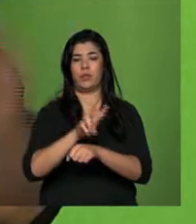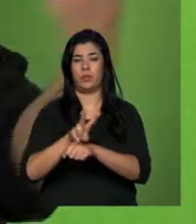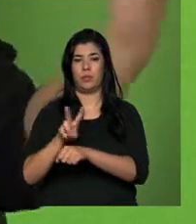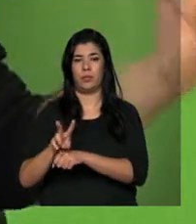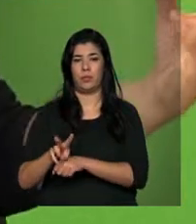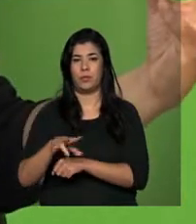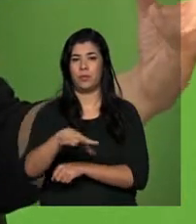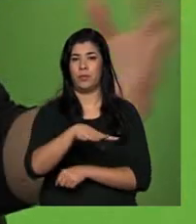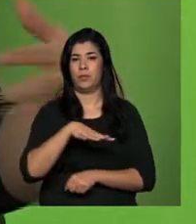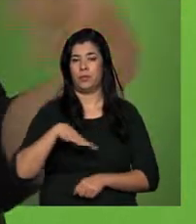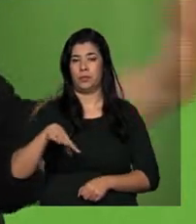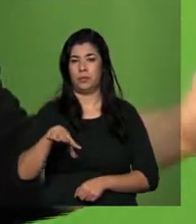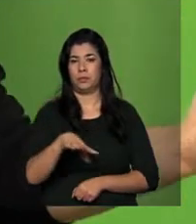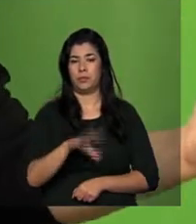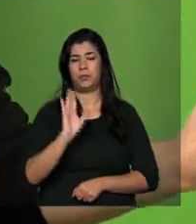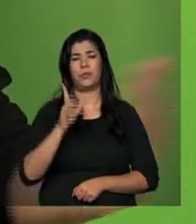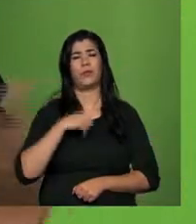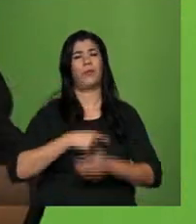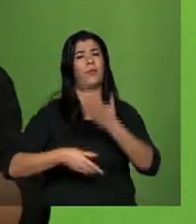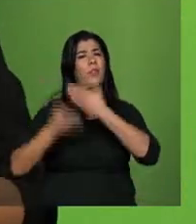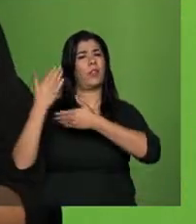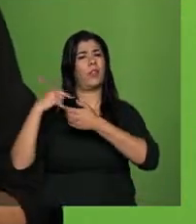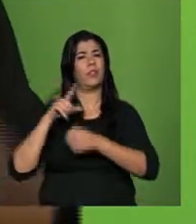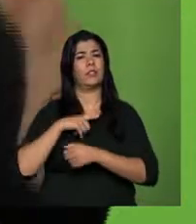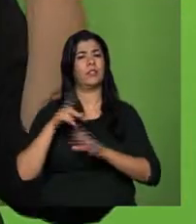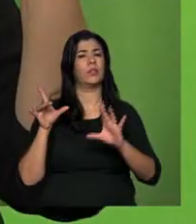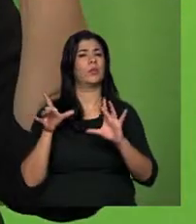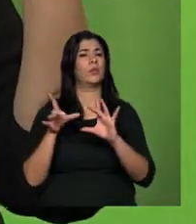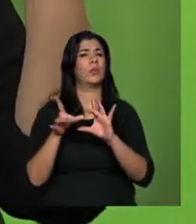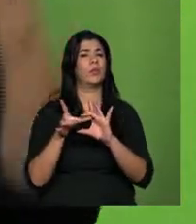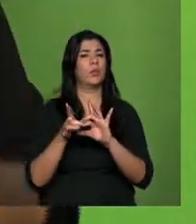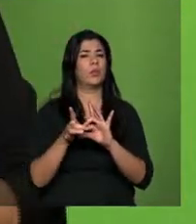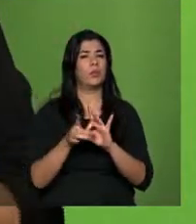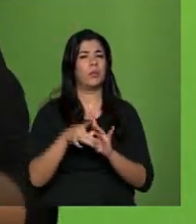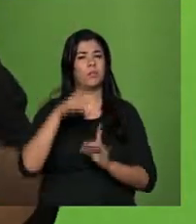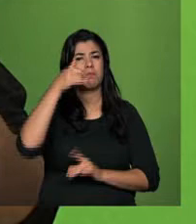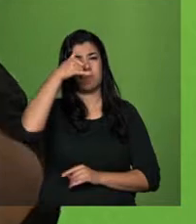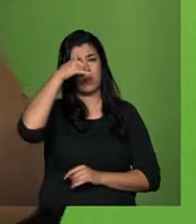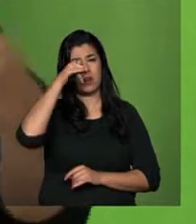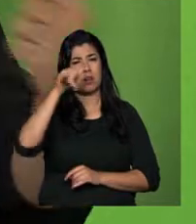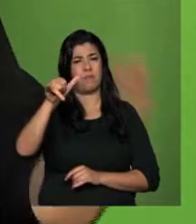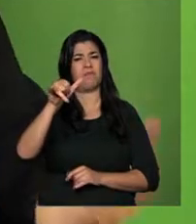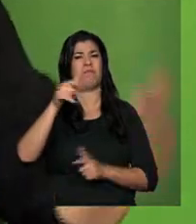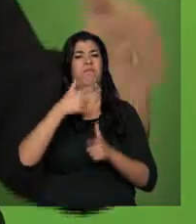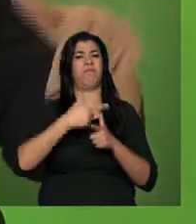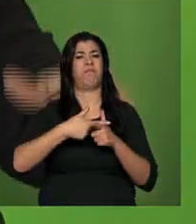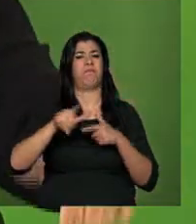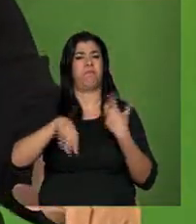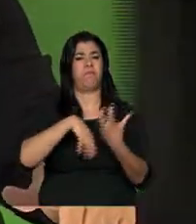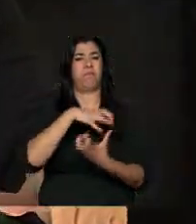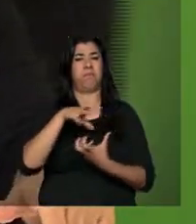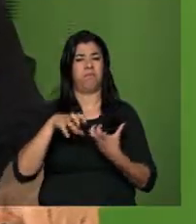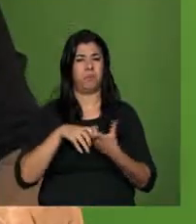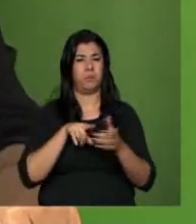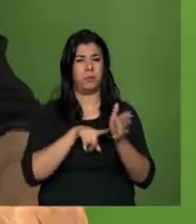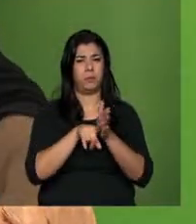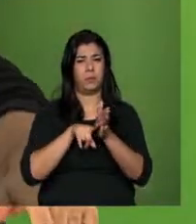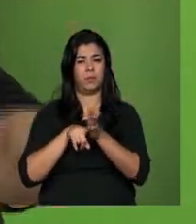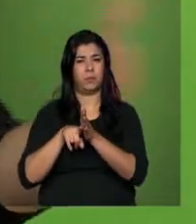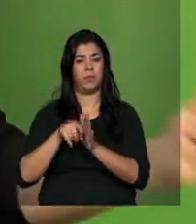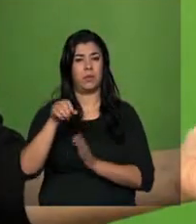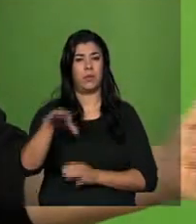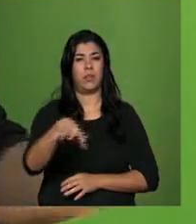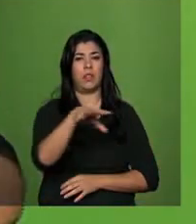E essa integração que já houve no passado de desburocratizar o acesso à pesquisa nas unidades de